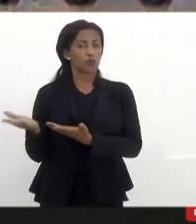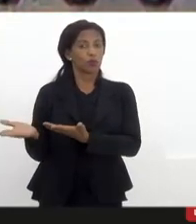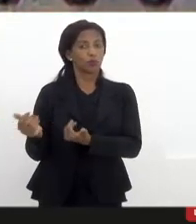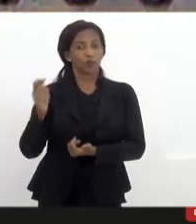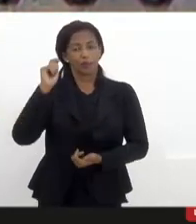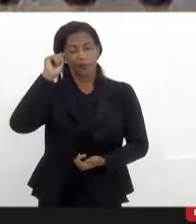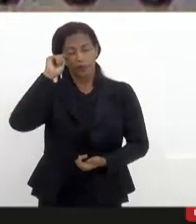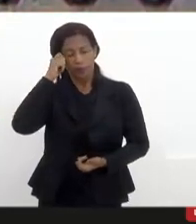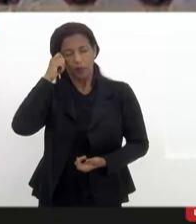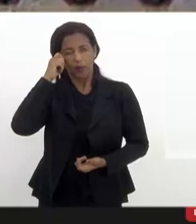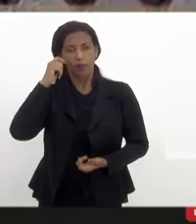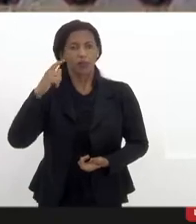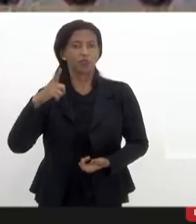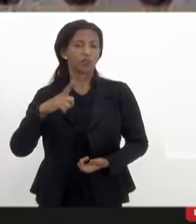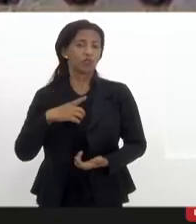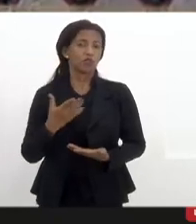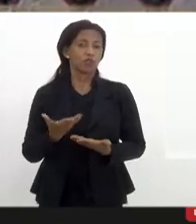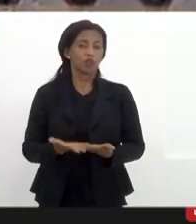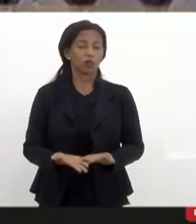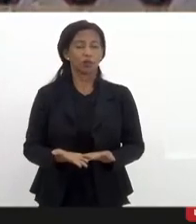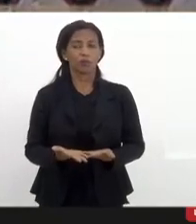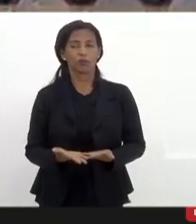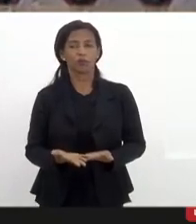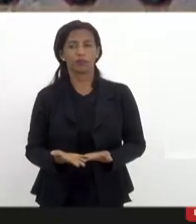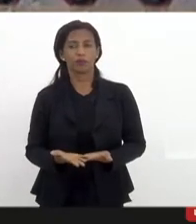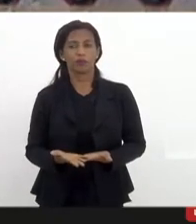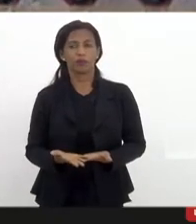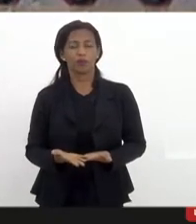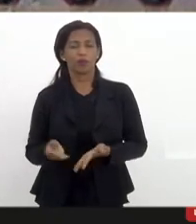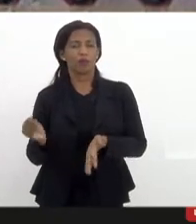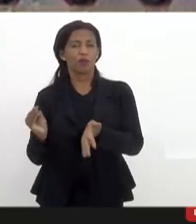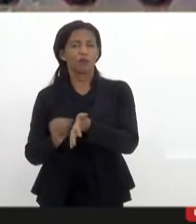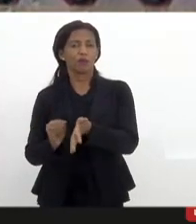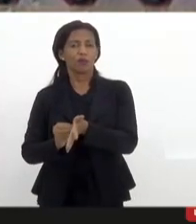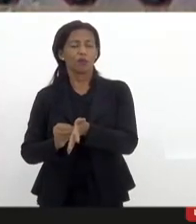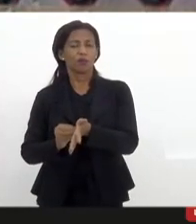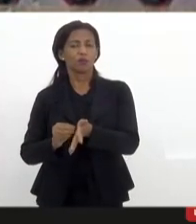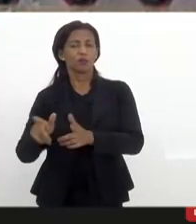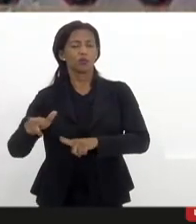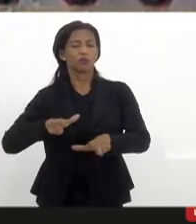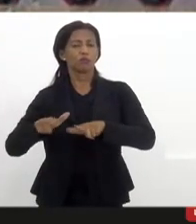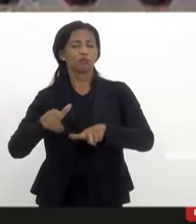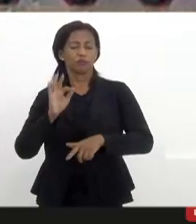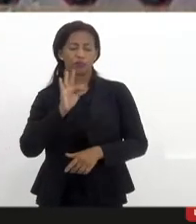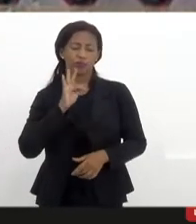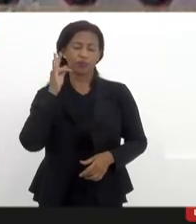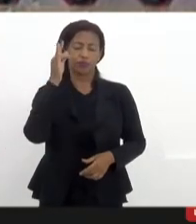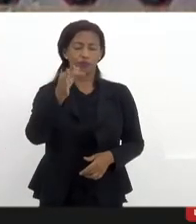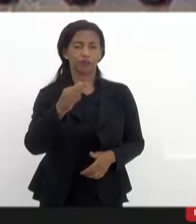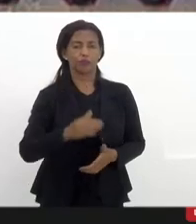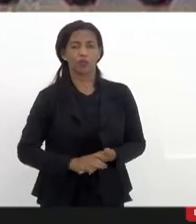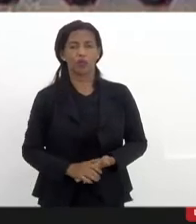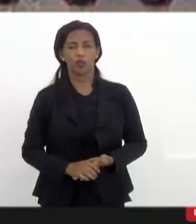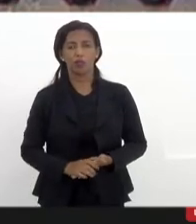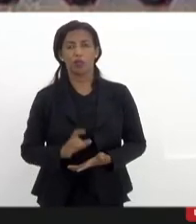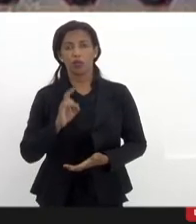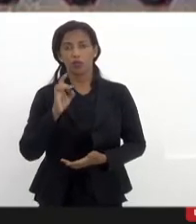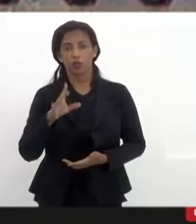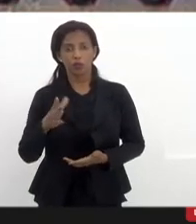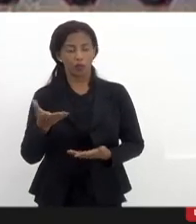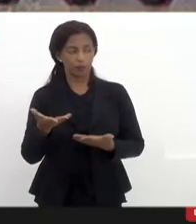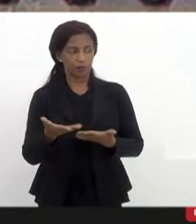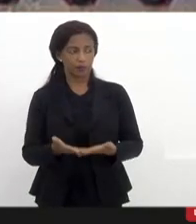pretas que estão sendo impossibilitadas de ter projetos de futuro. Então, só para deixar aqui